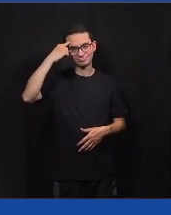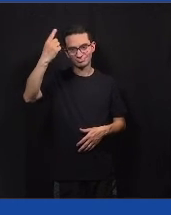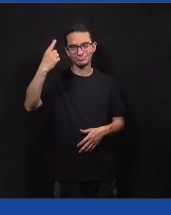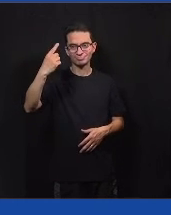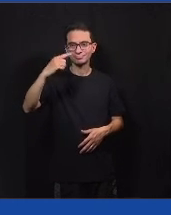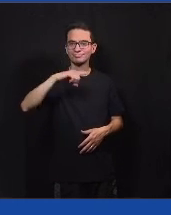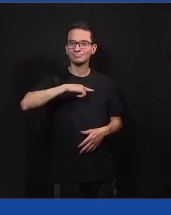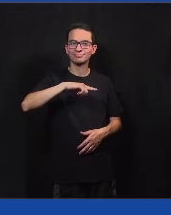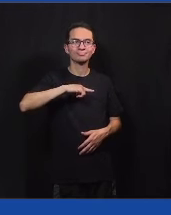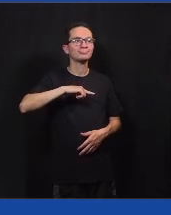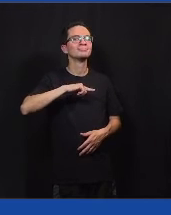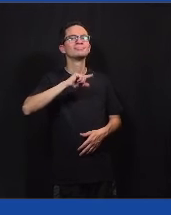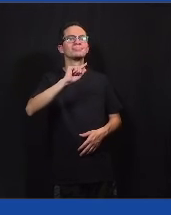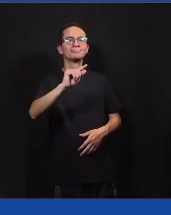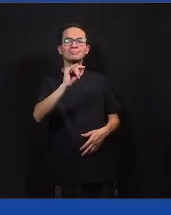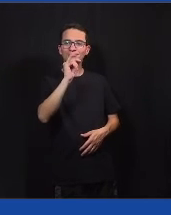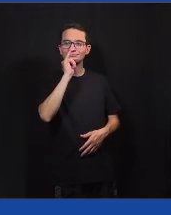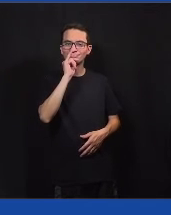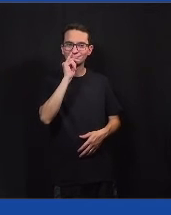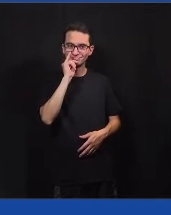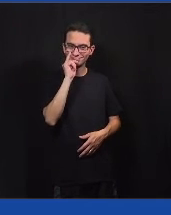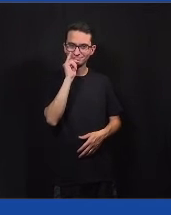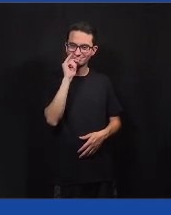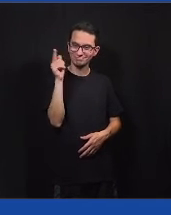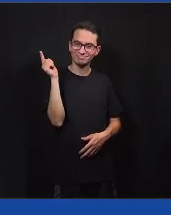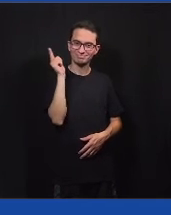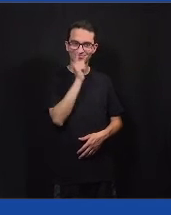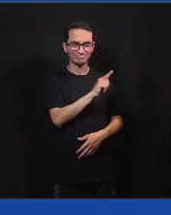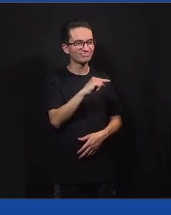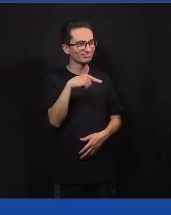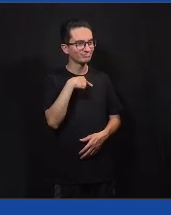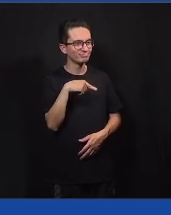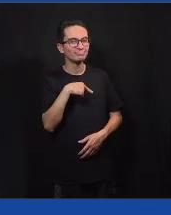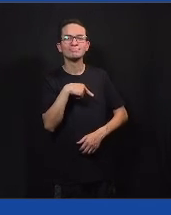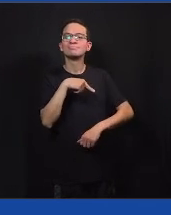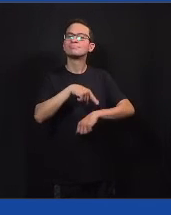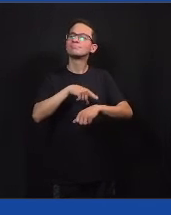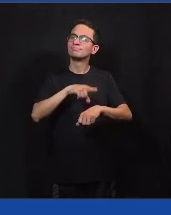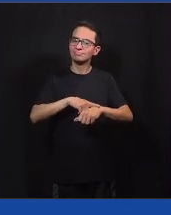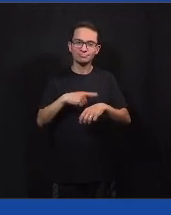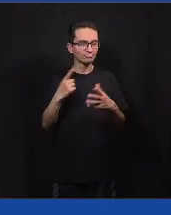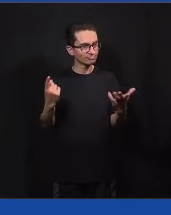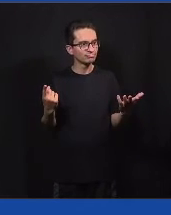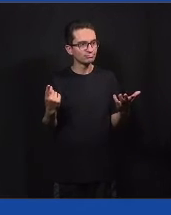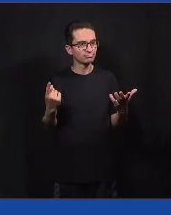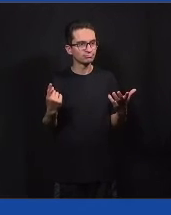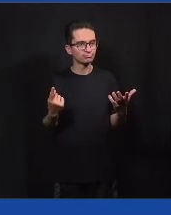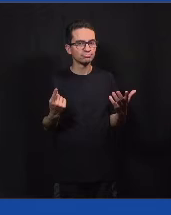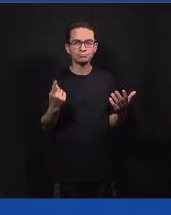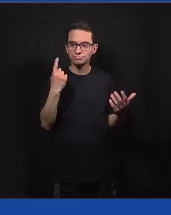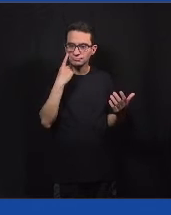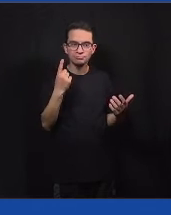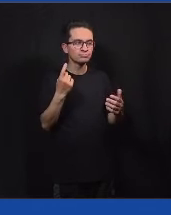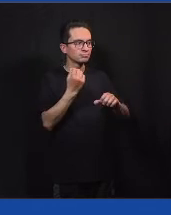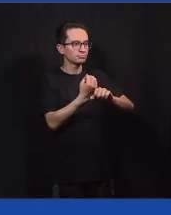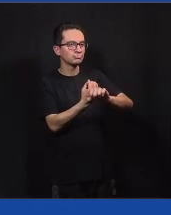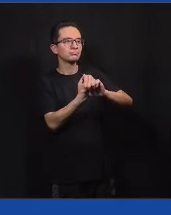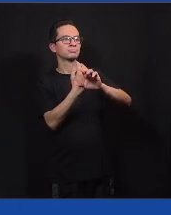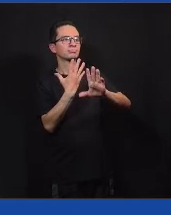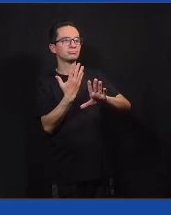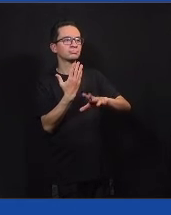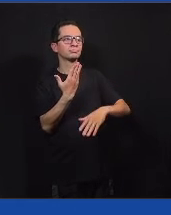próprios jogos, né, e é muito bom, assim, nesse momento de pandemia em que a gente faz muita reunião online, encontra até com os amigos,